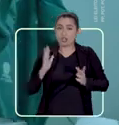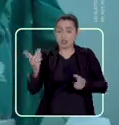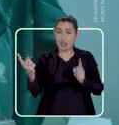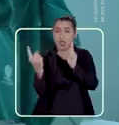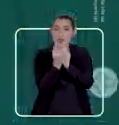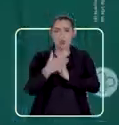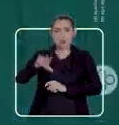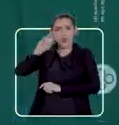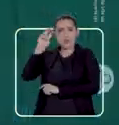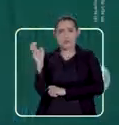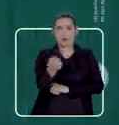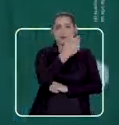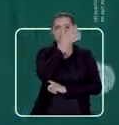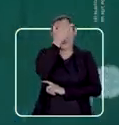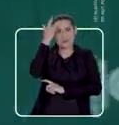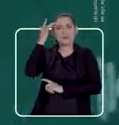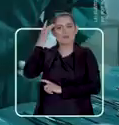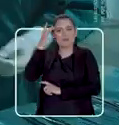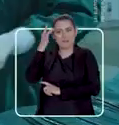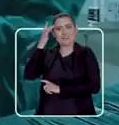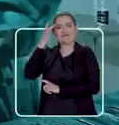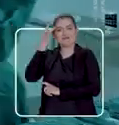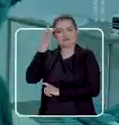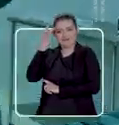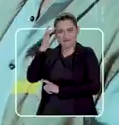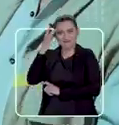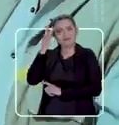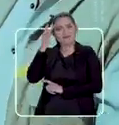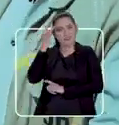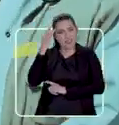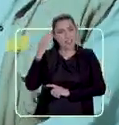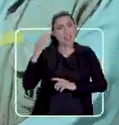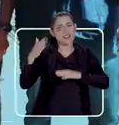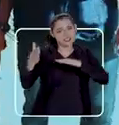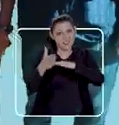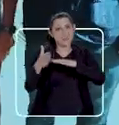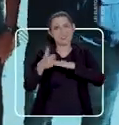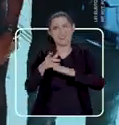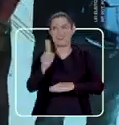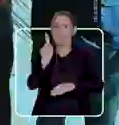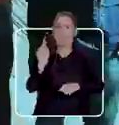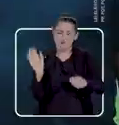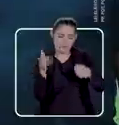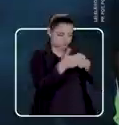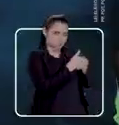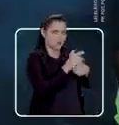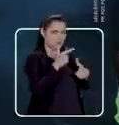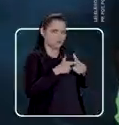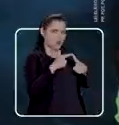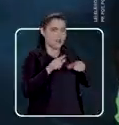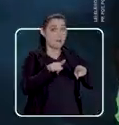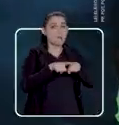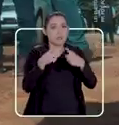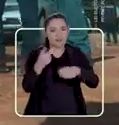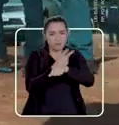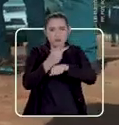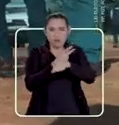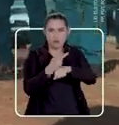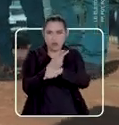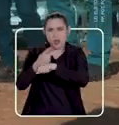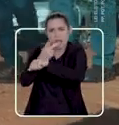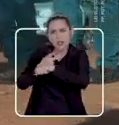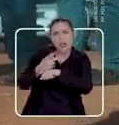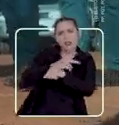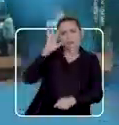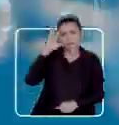atendeu mais de 5 mil pessoas. Ser moderno é não esconder os problemas, mas procurar